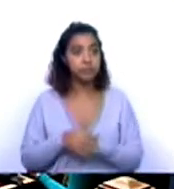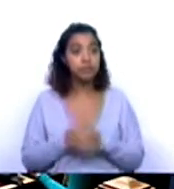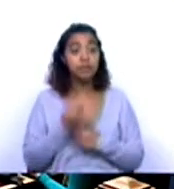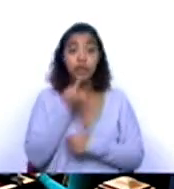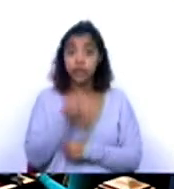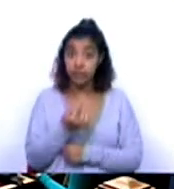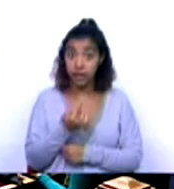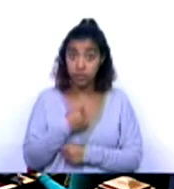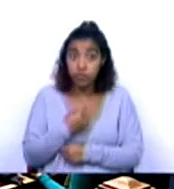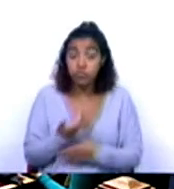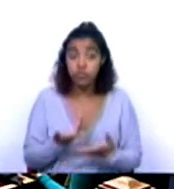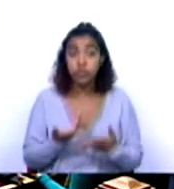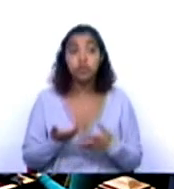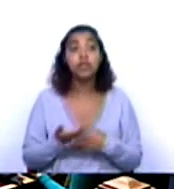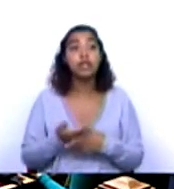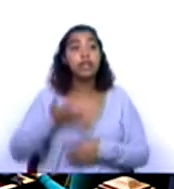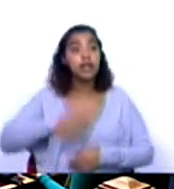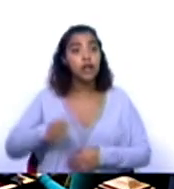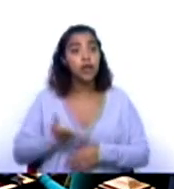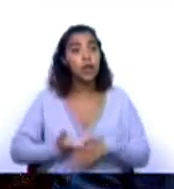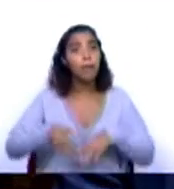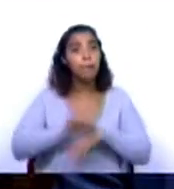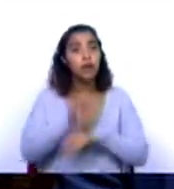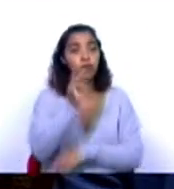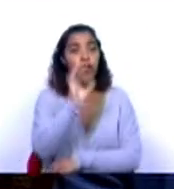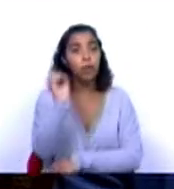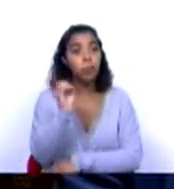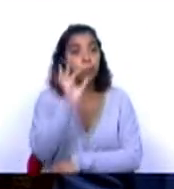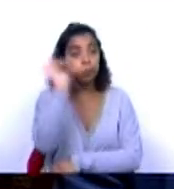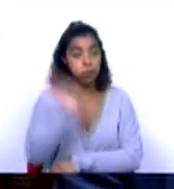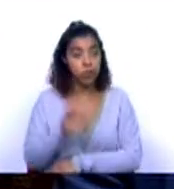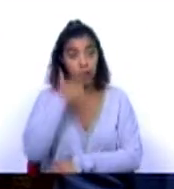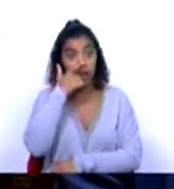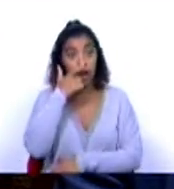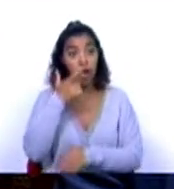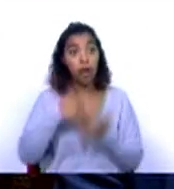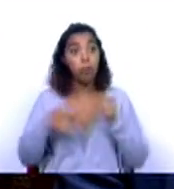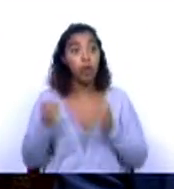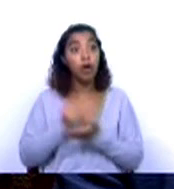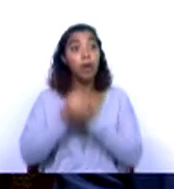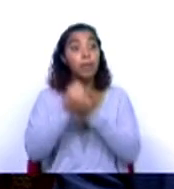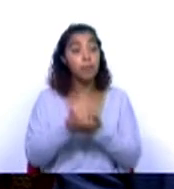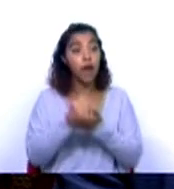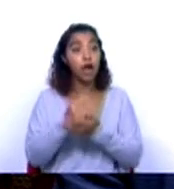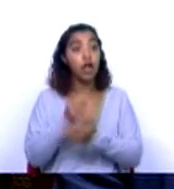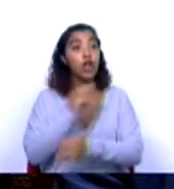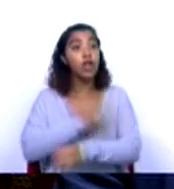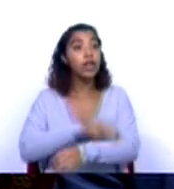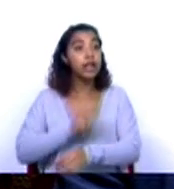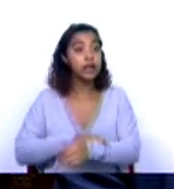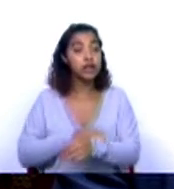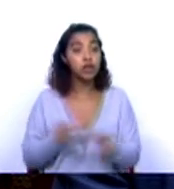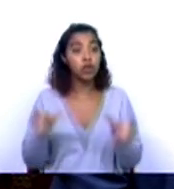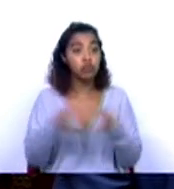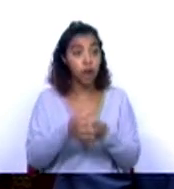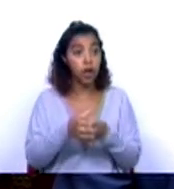Disseram-nos que queriam que déssemos mais 40% àqueles que já têm um suplemento por serem diretores de serviço ao departamento ou por serem